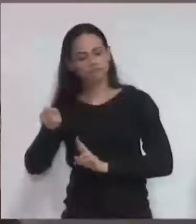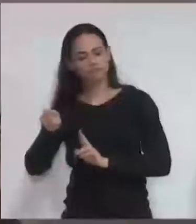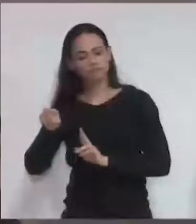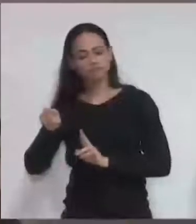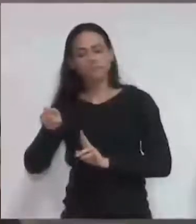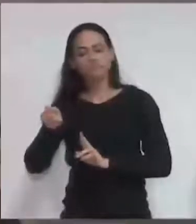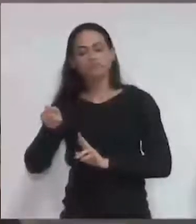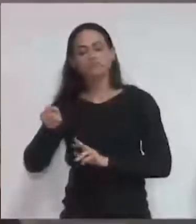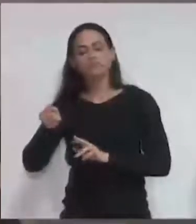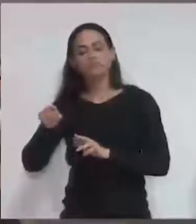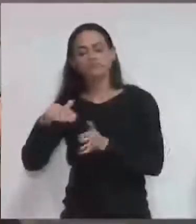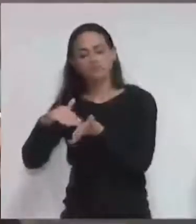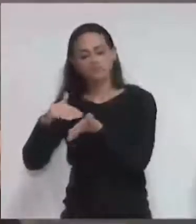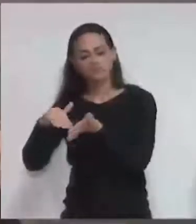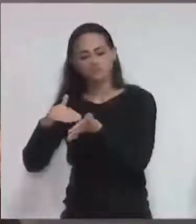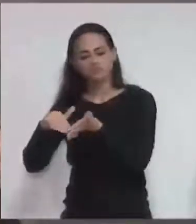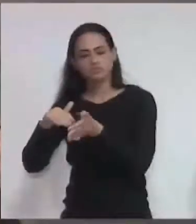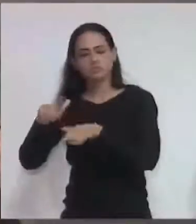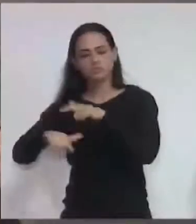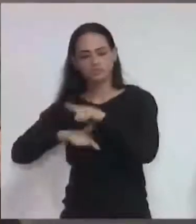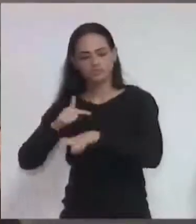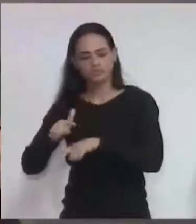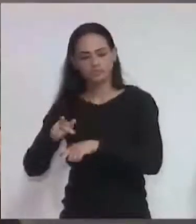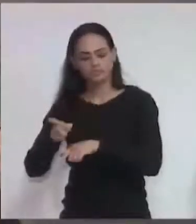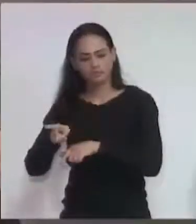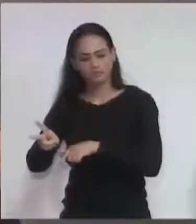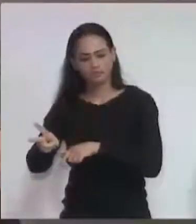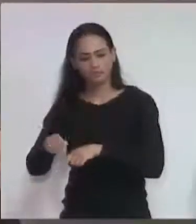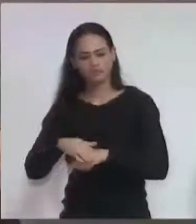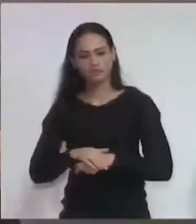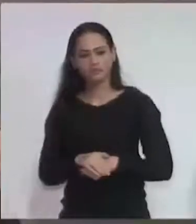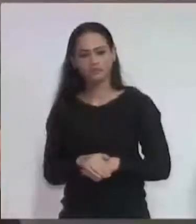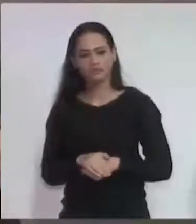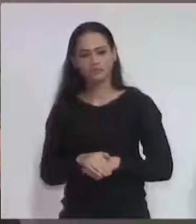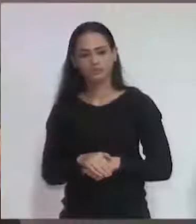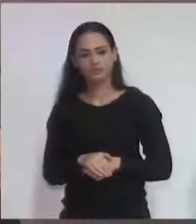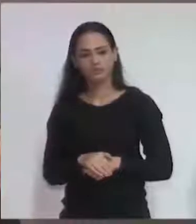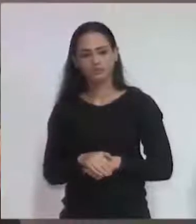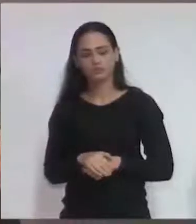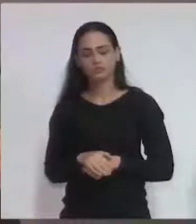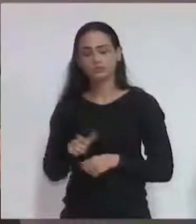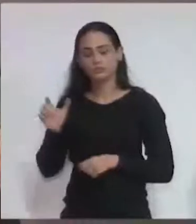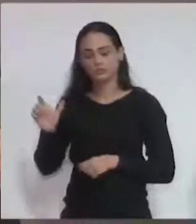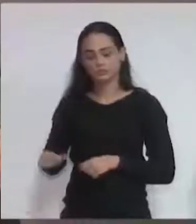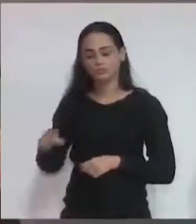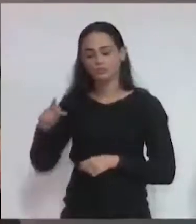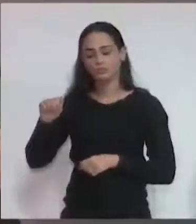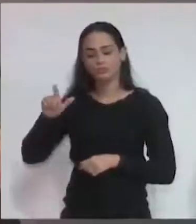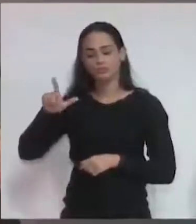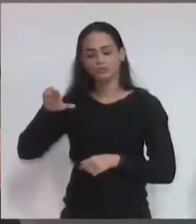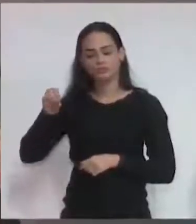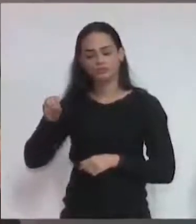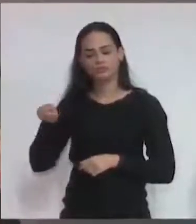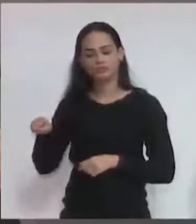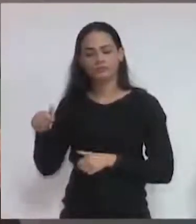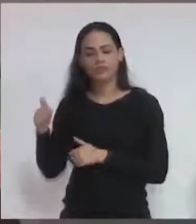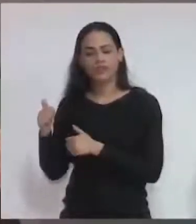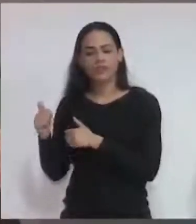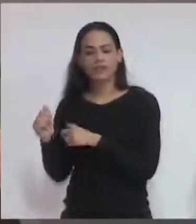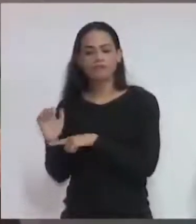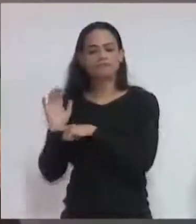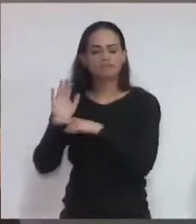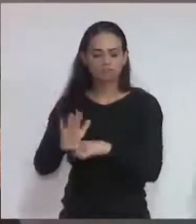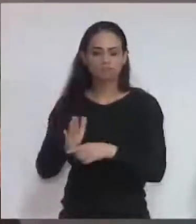eu acho que o senhor possa contar com os trabalhos do nosso amigo Paulo Marciano. Já tivemos, por outras vezes,